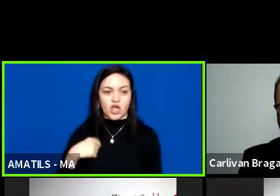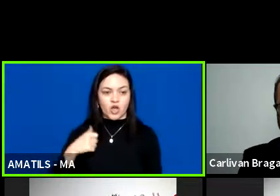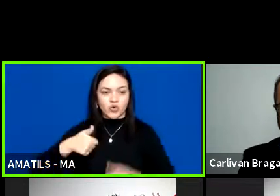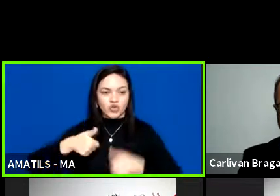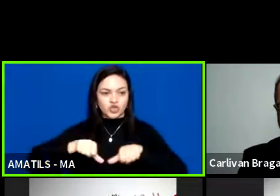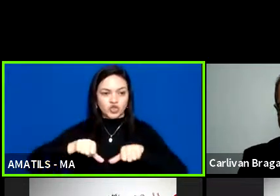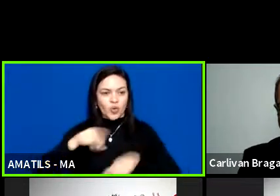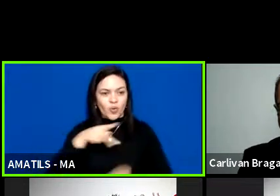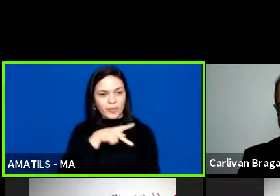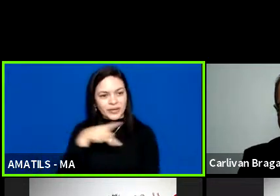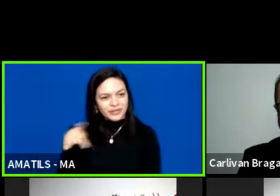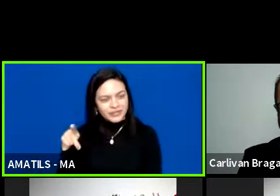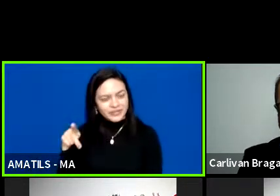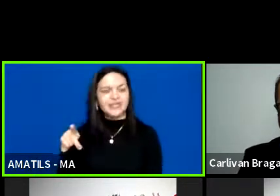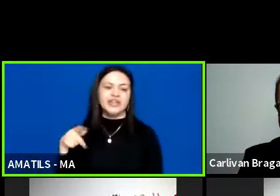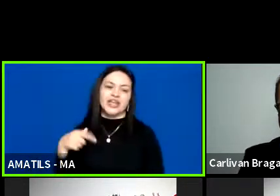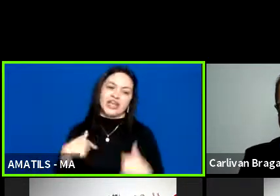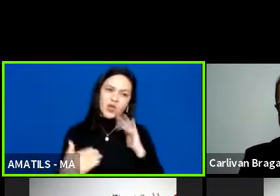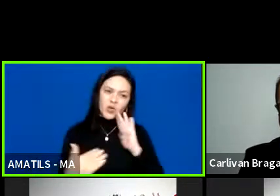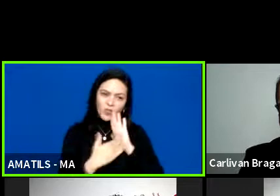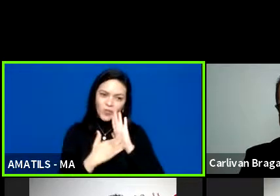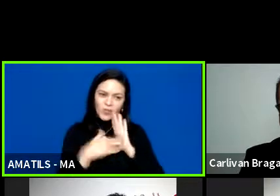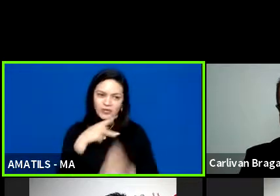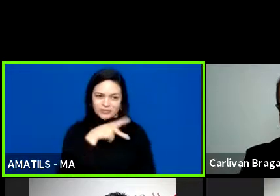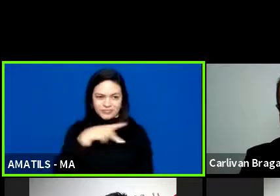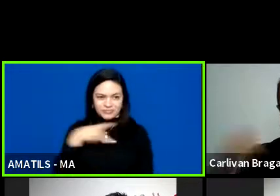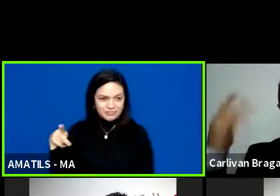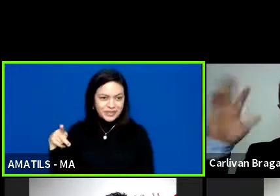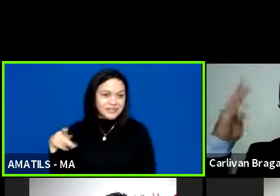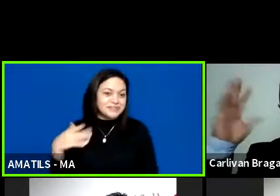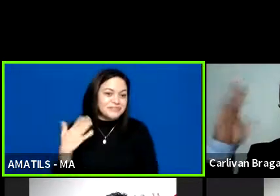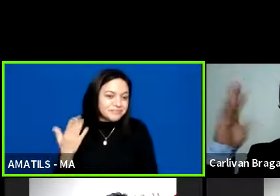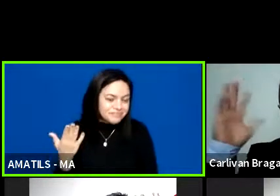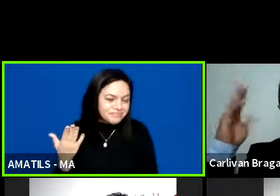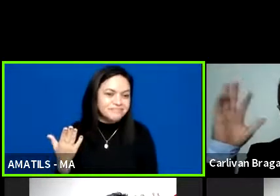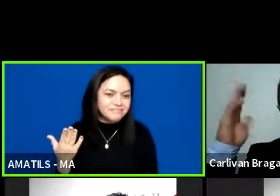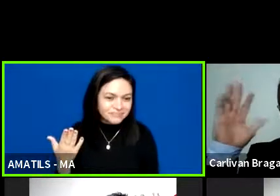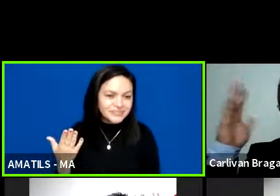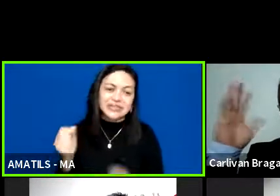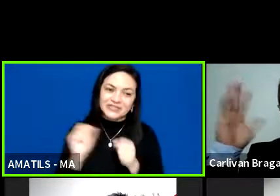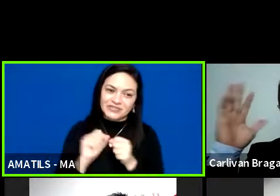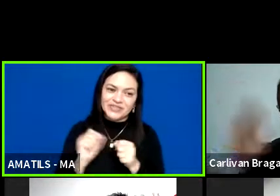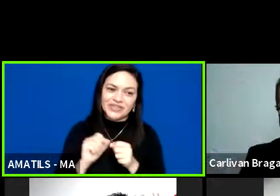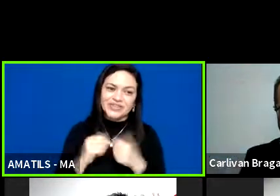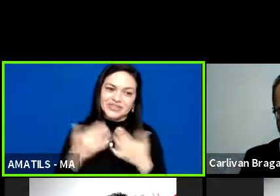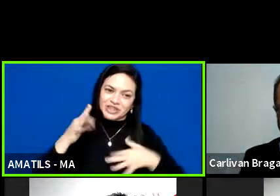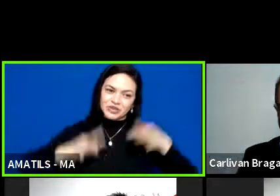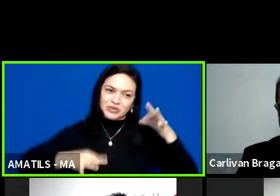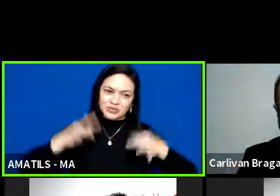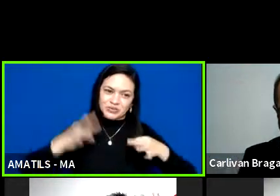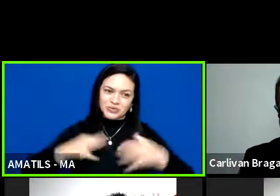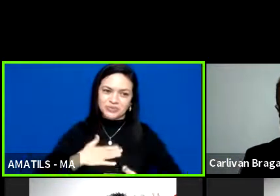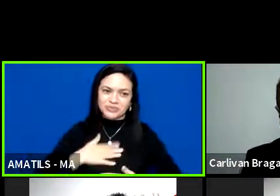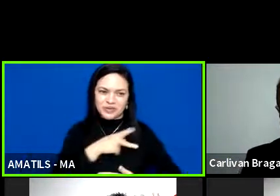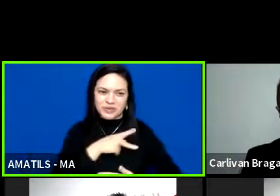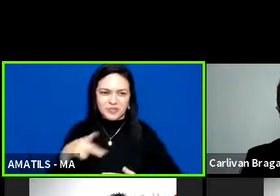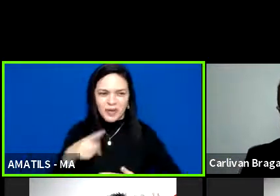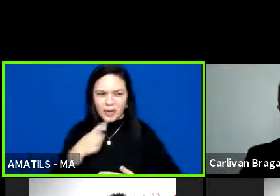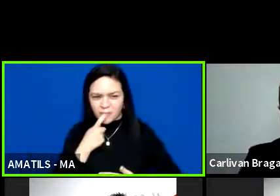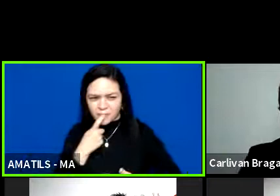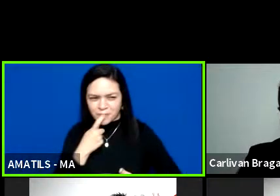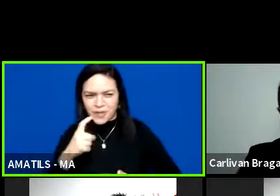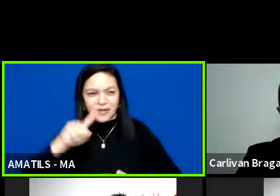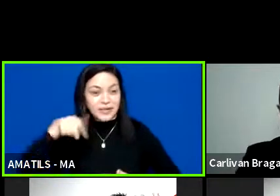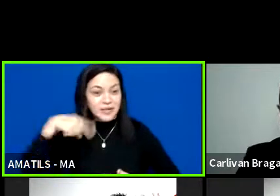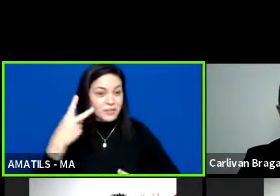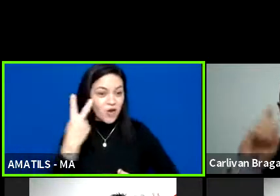Carlevan? Por isso eu fico por último, porque presidente tem que fazer jus ao cargo. Mas está bem pertinho, você pode assumir daqui